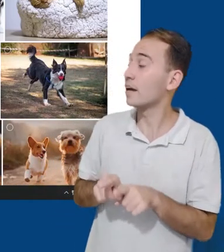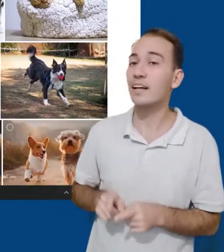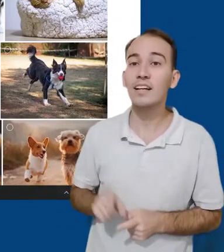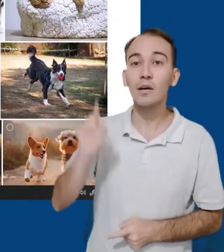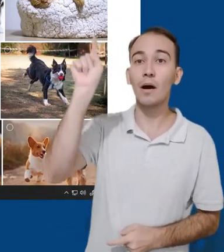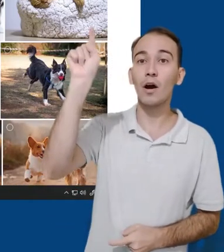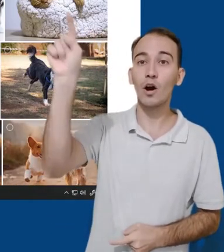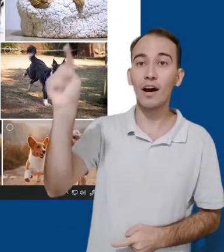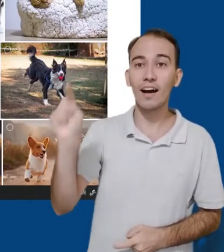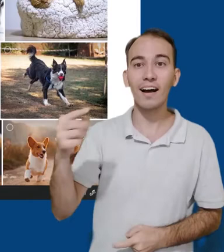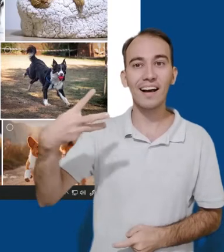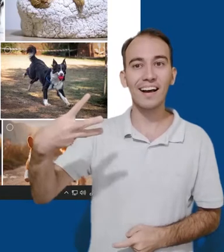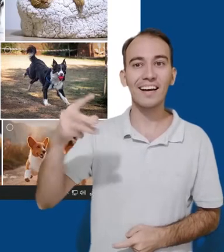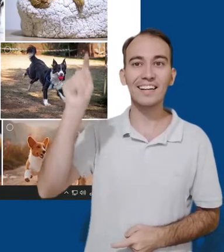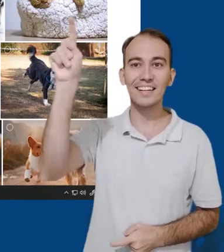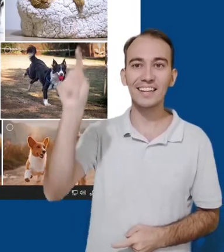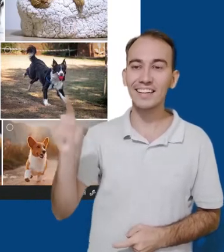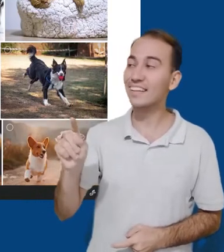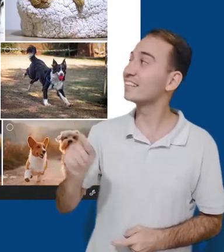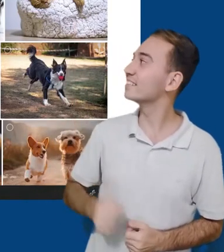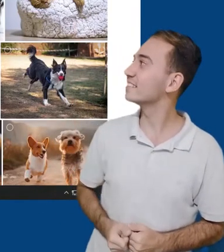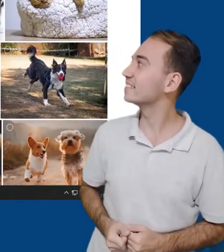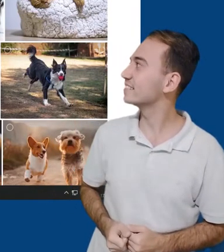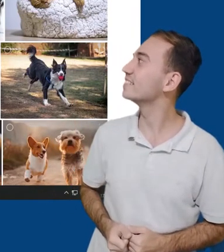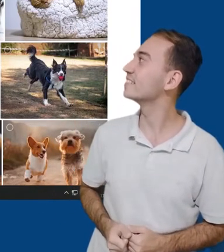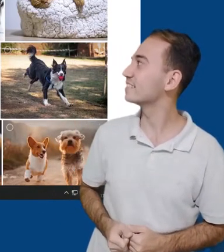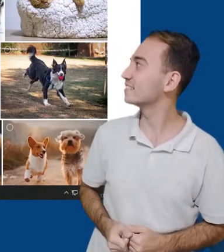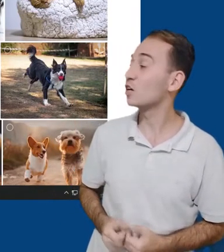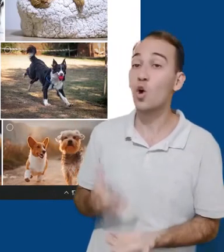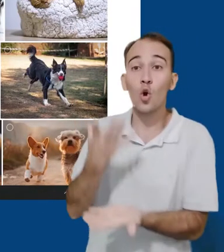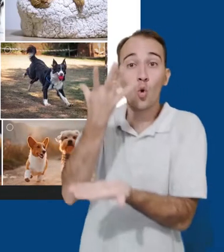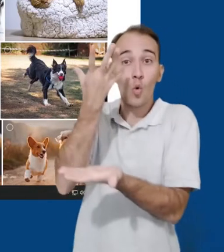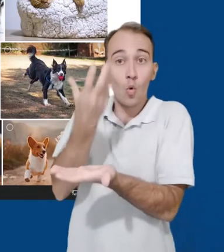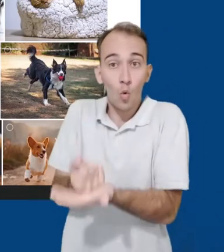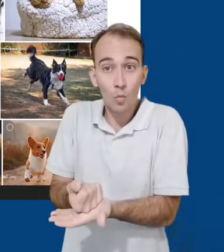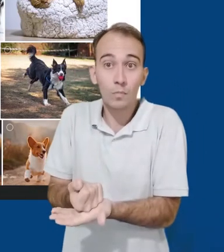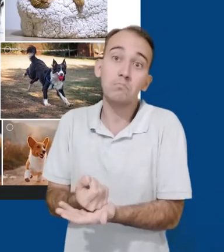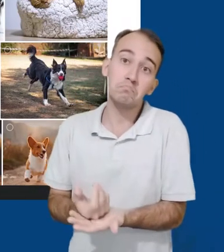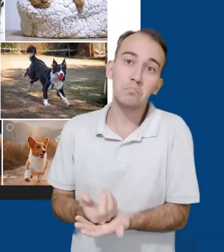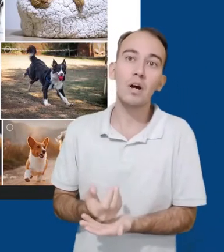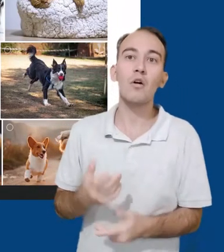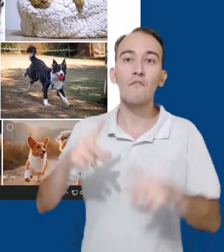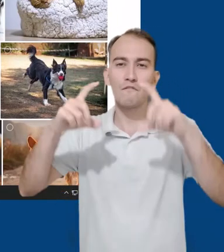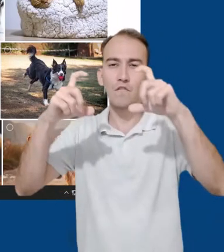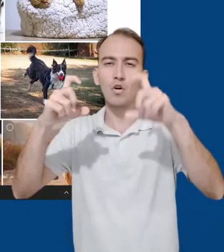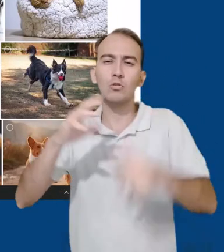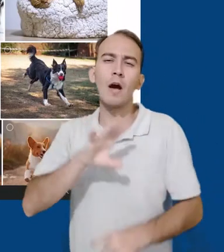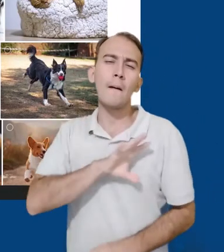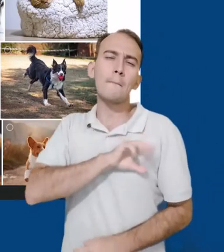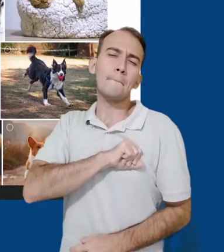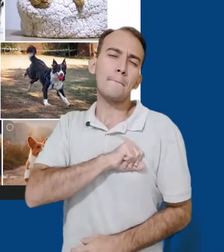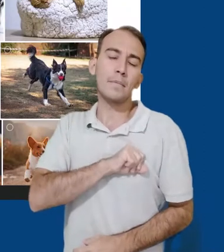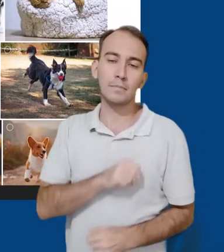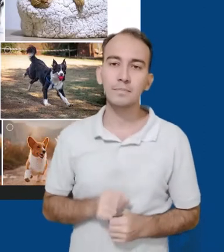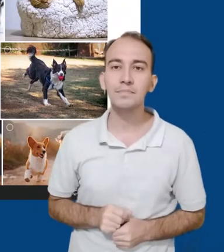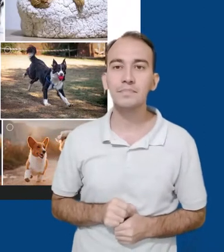Podemos fazer o download das imagens para o computador, marcar as imagens como favoritas,